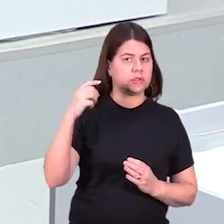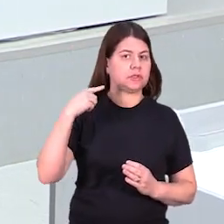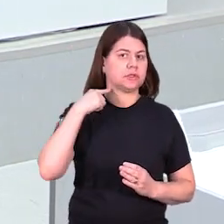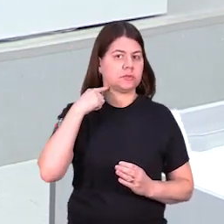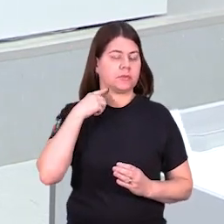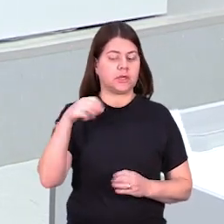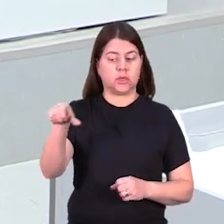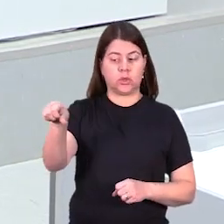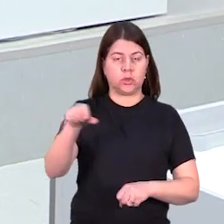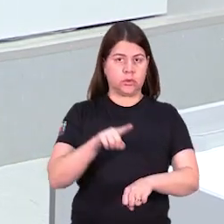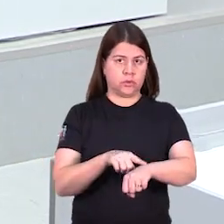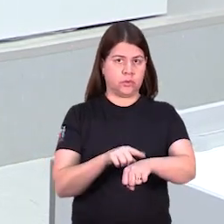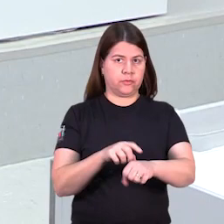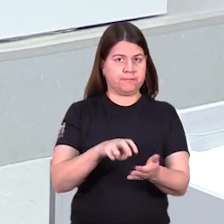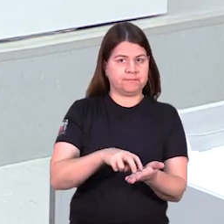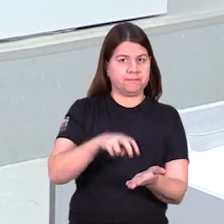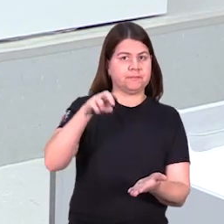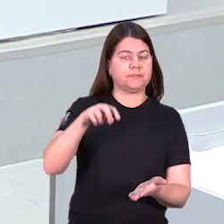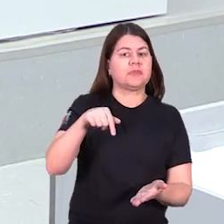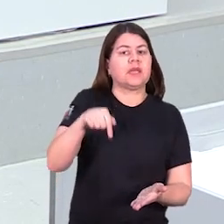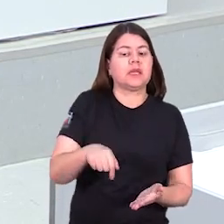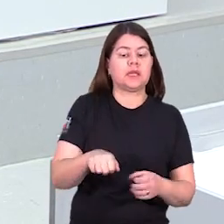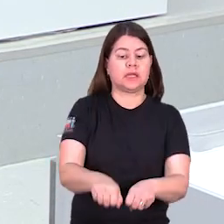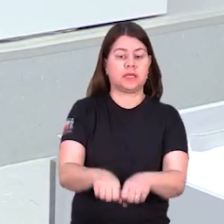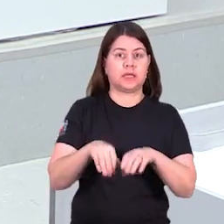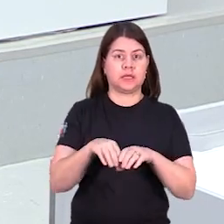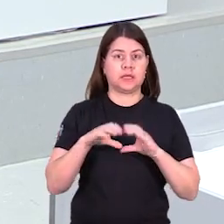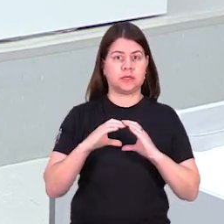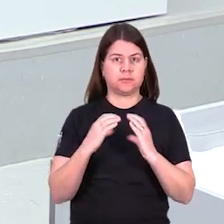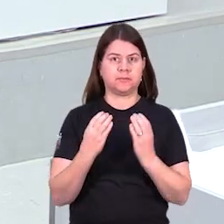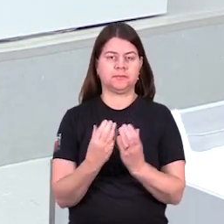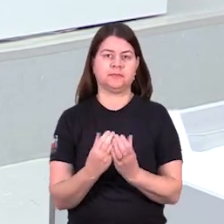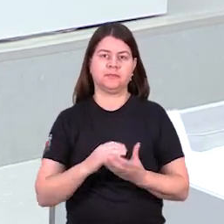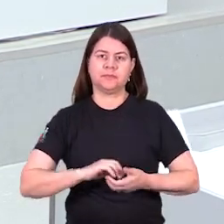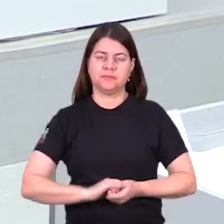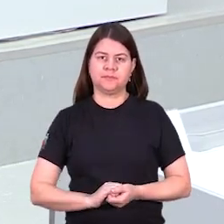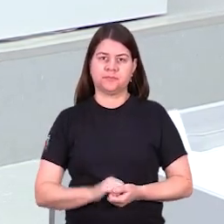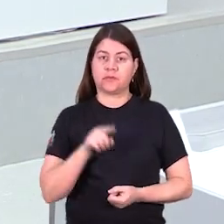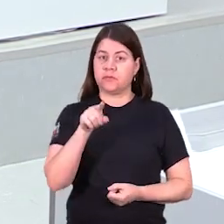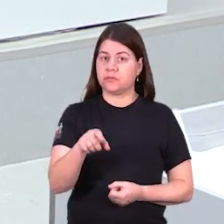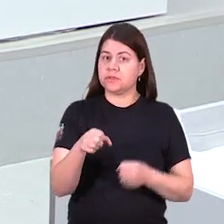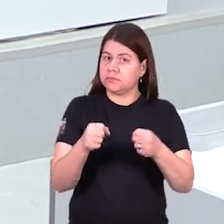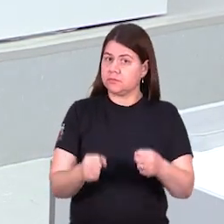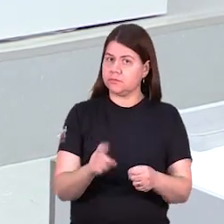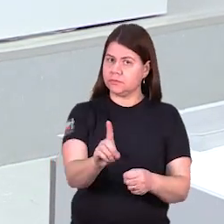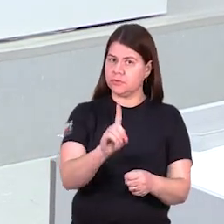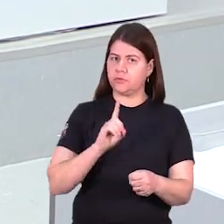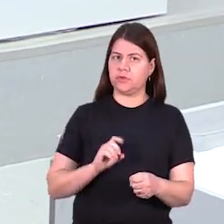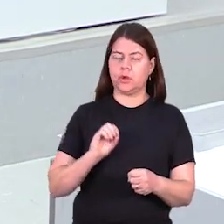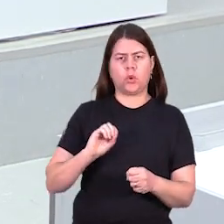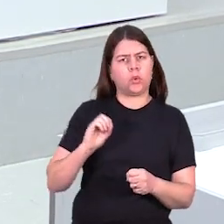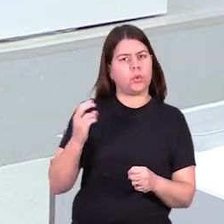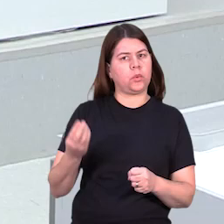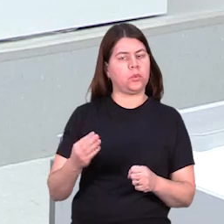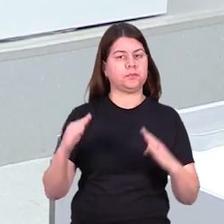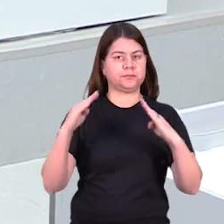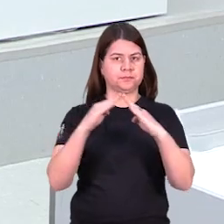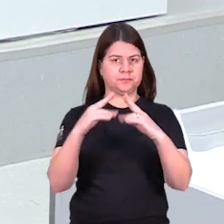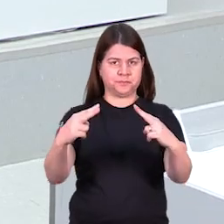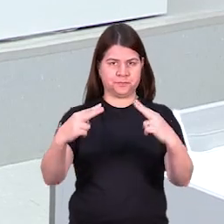nesta terça-feira, 30 de maio, a partir das 9 horas, aqui no Plenário da Casa. Você pode ver